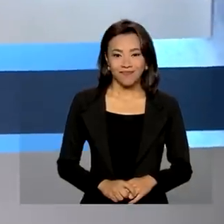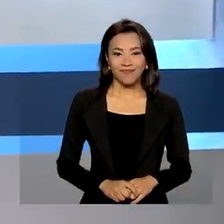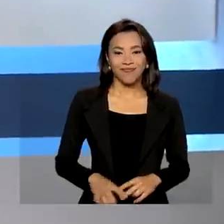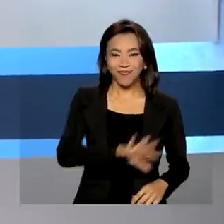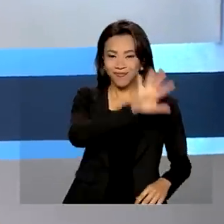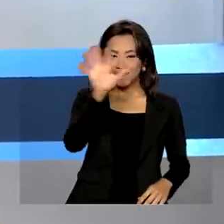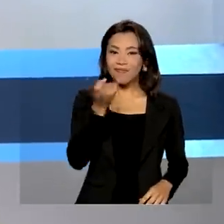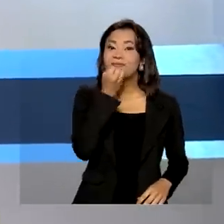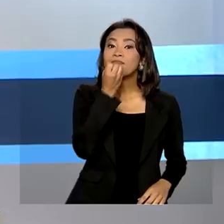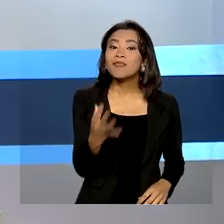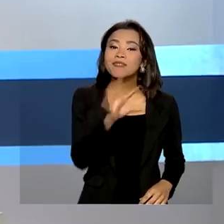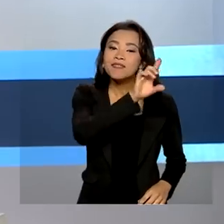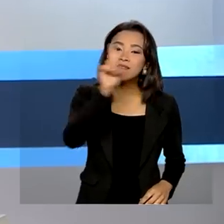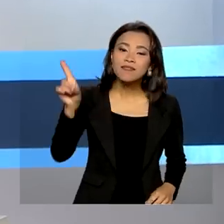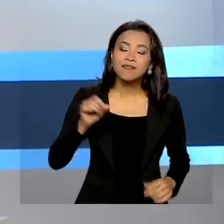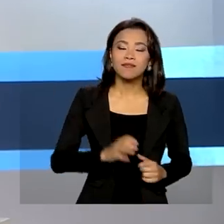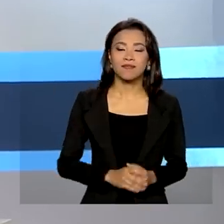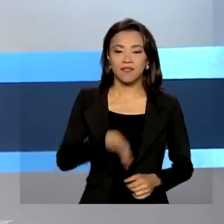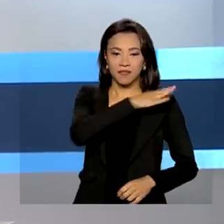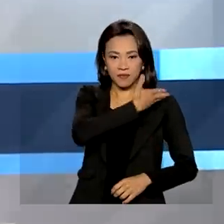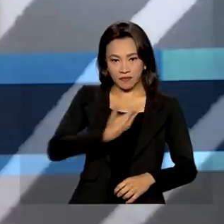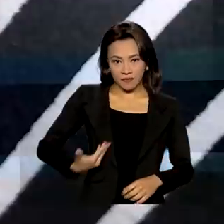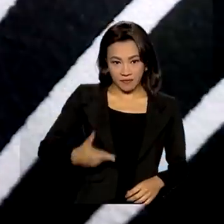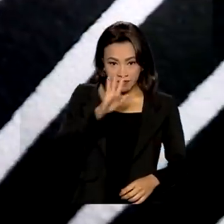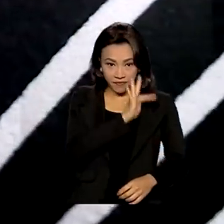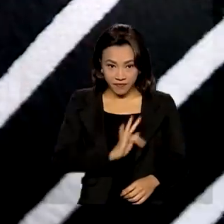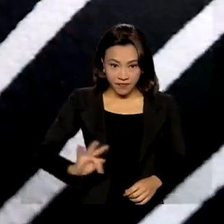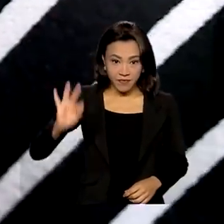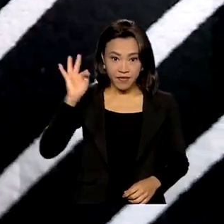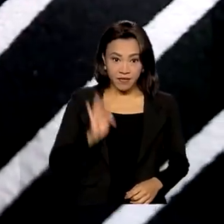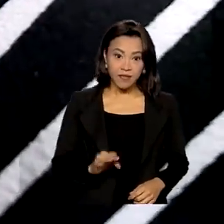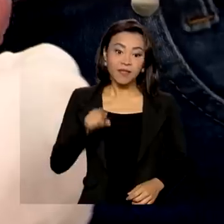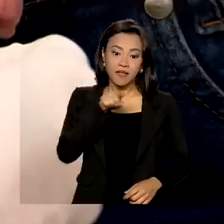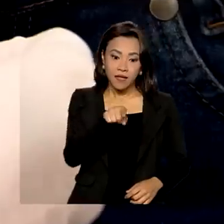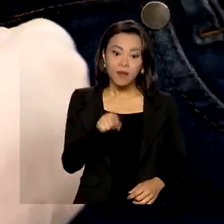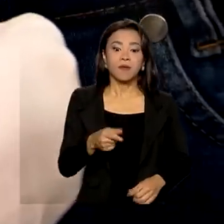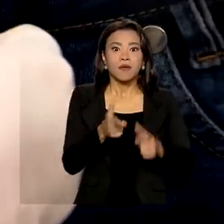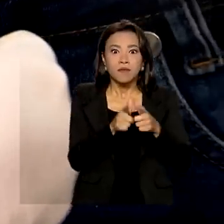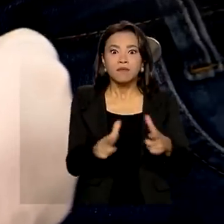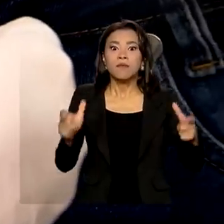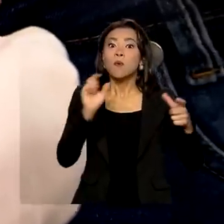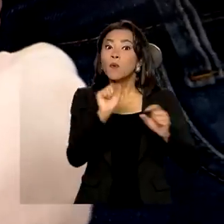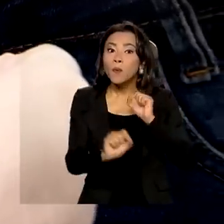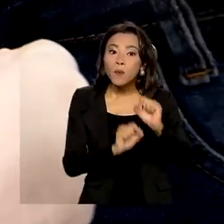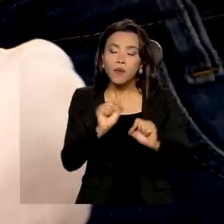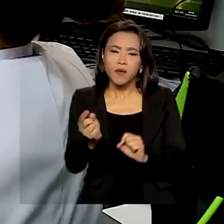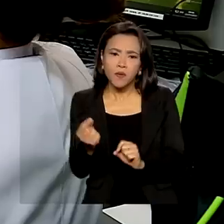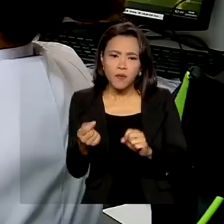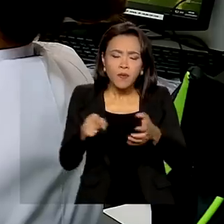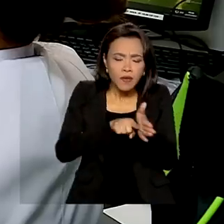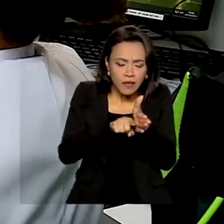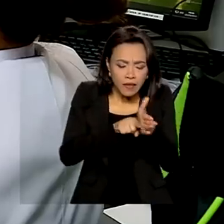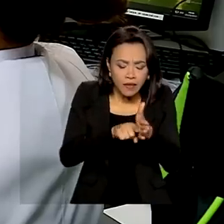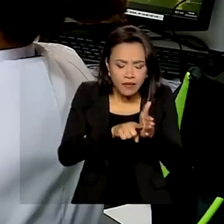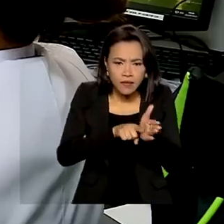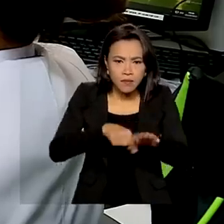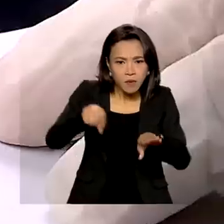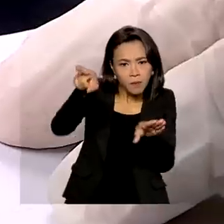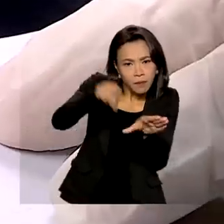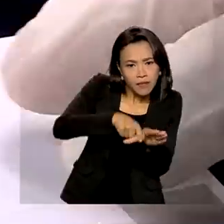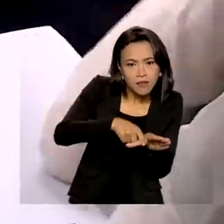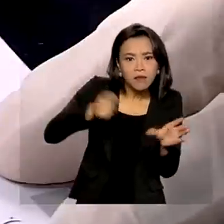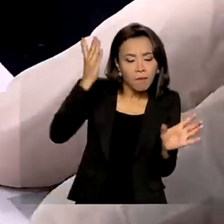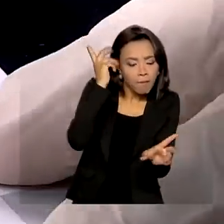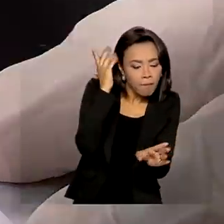Olá, bom dia! Governo Federal amplia teste do pezinho. O exame poderá detectar agora até 50